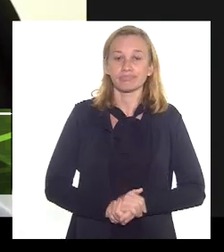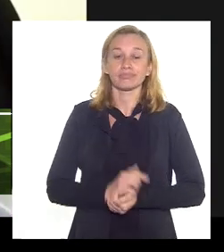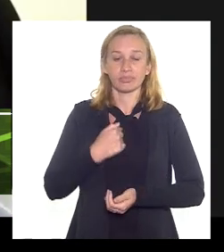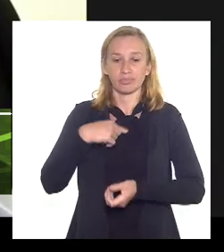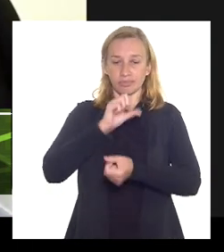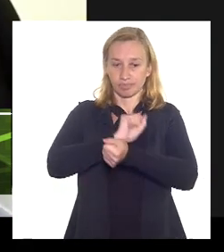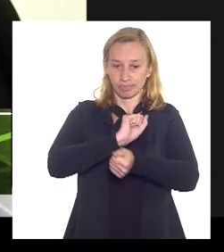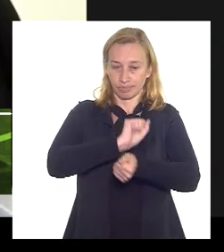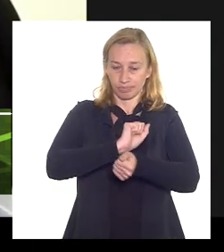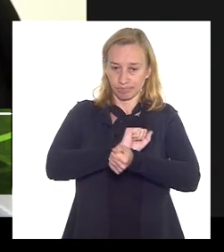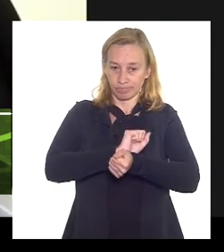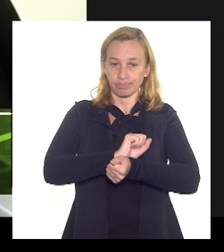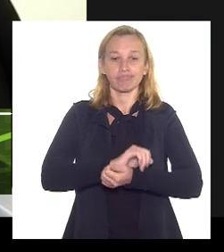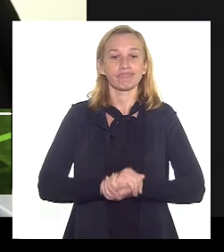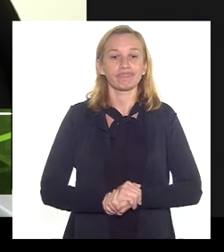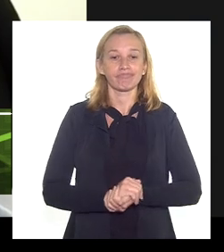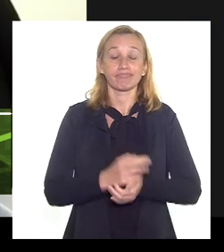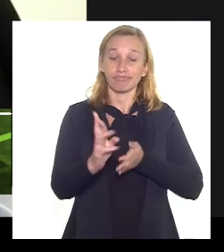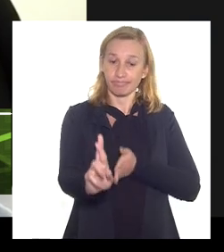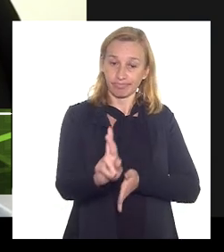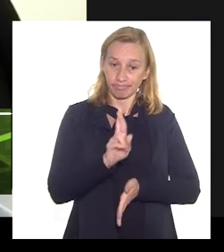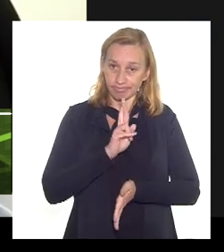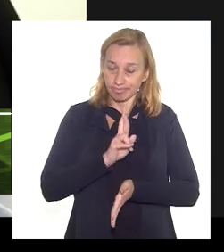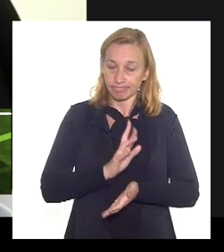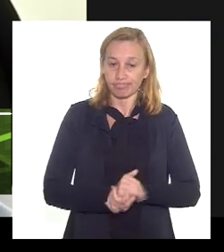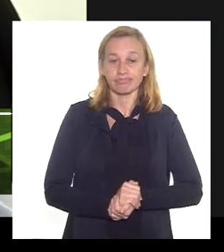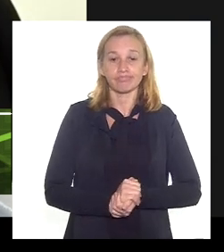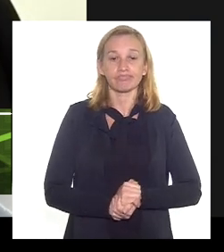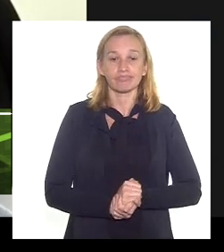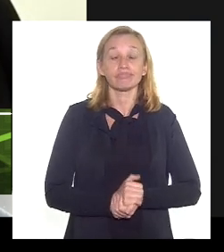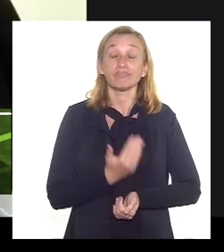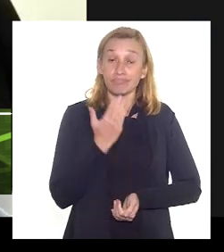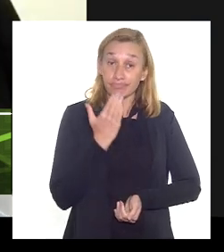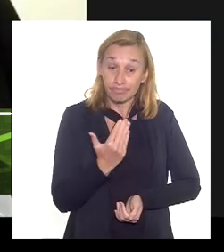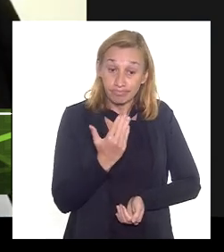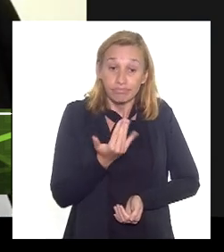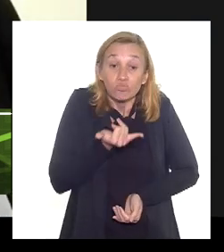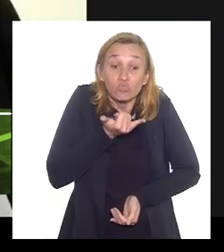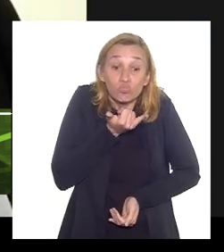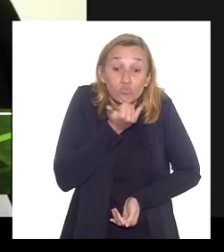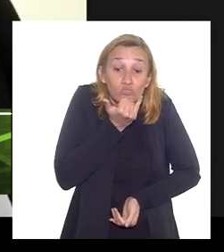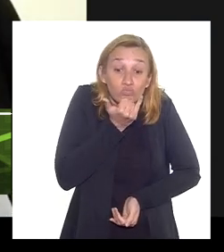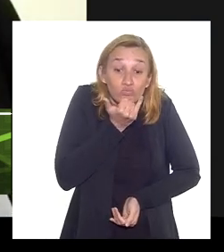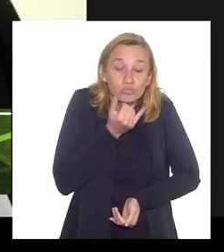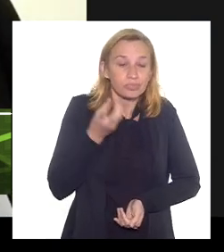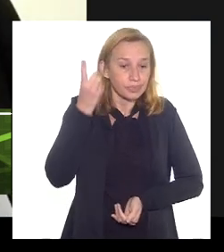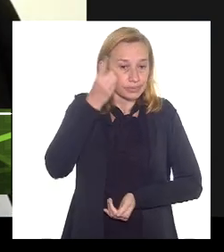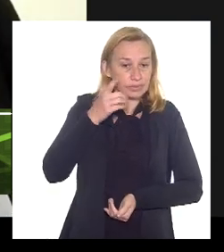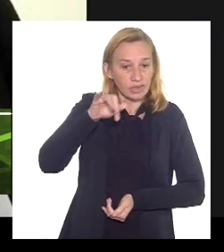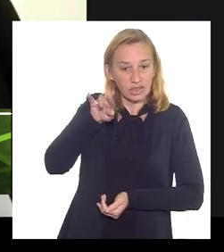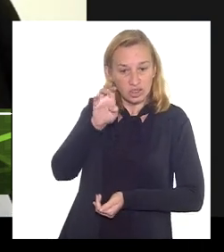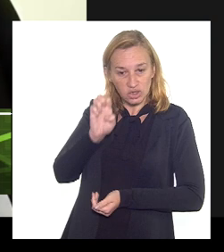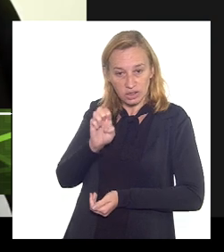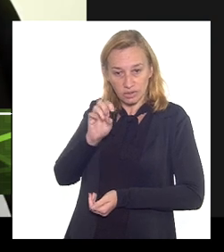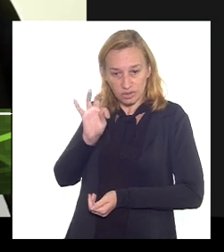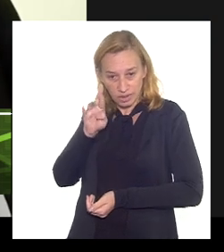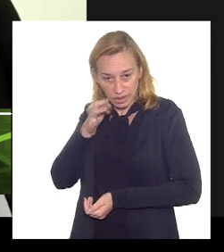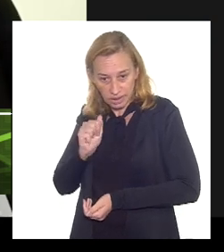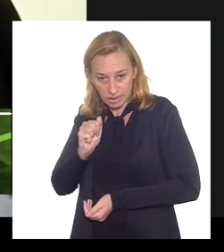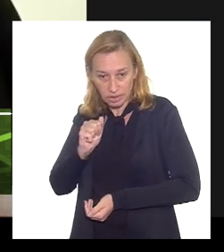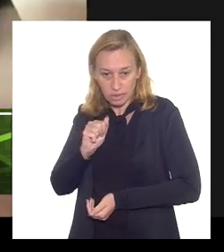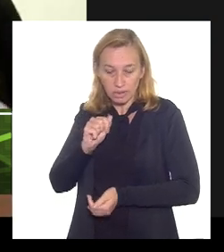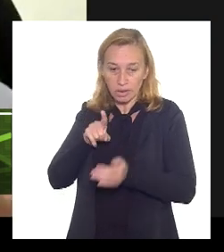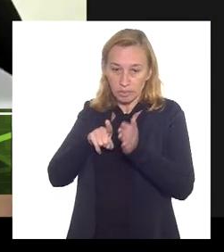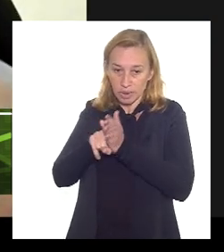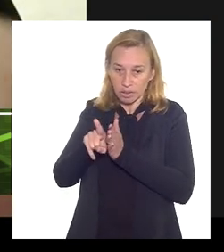aguardar que ela nos remeta essa pergunta e antecipadamente peço perdão aí ao deputado Alexandre Freitas porque esse foi um questionamento